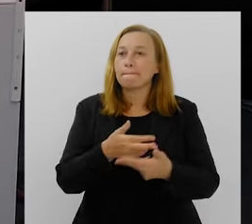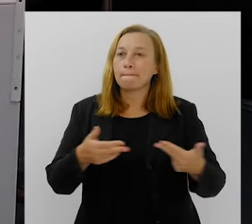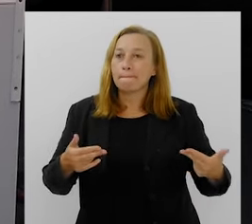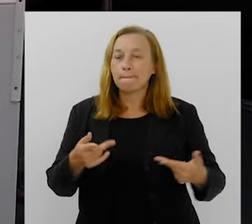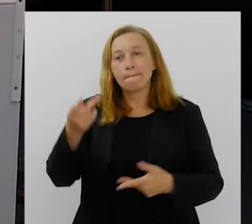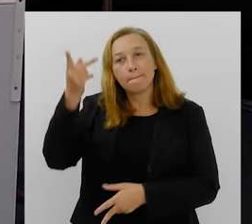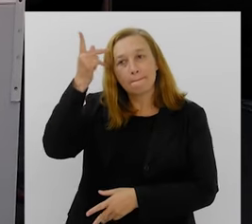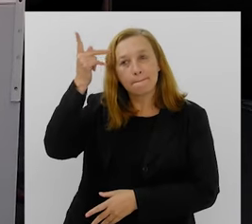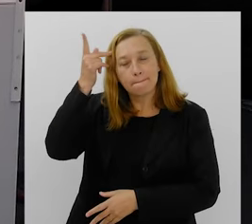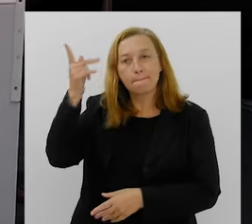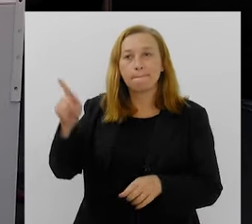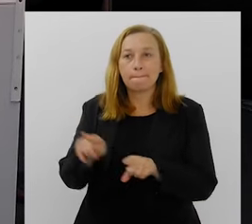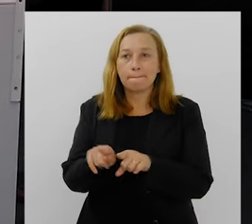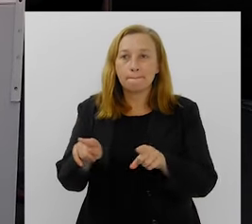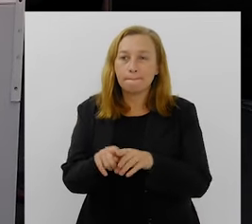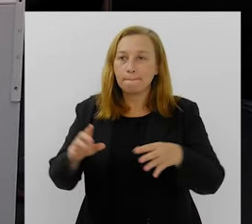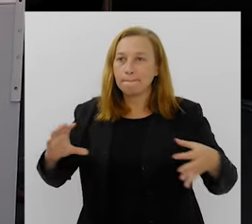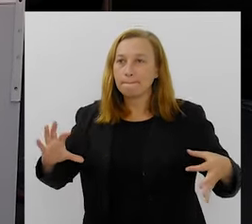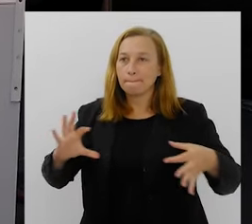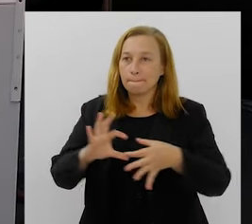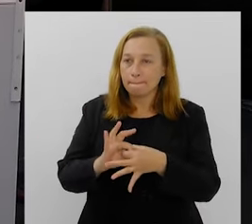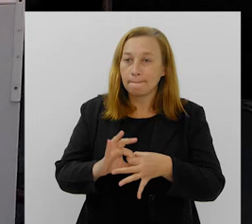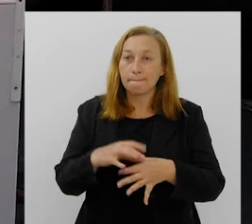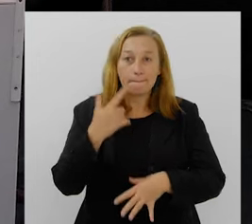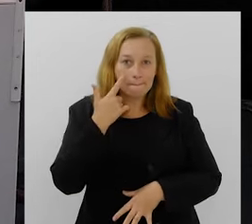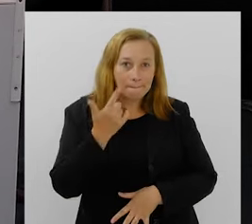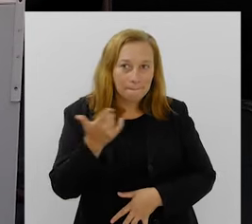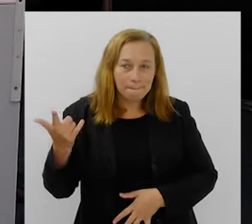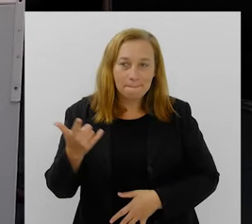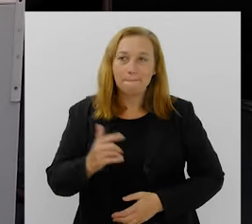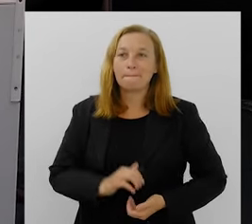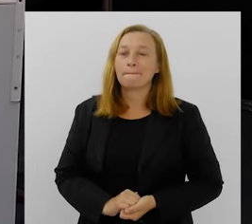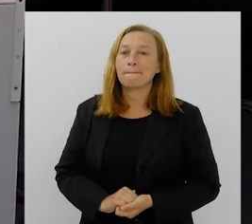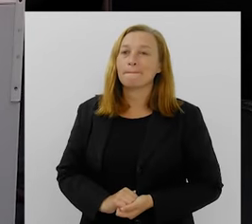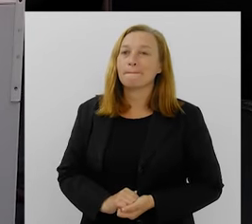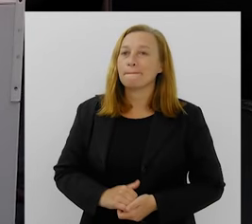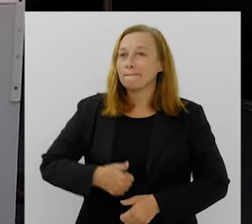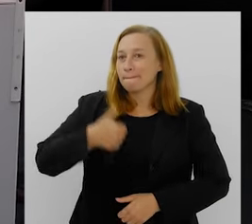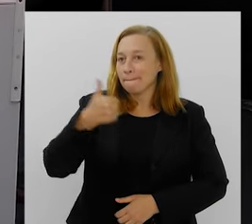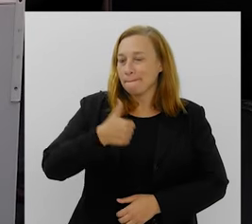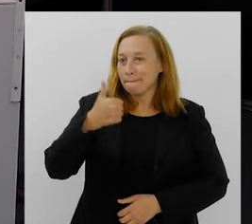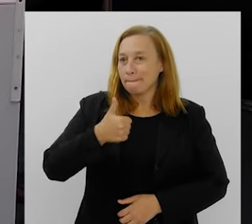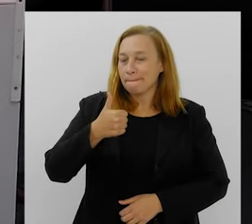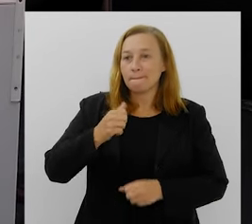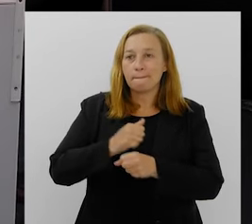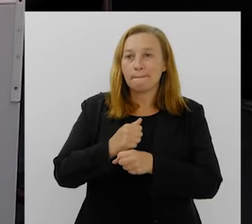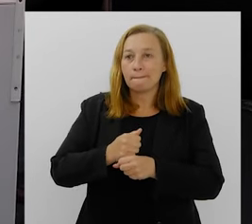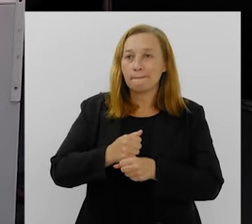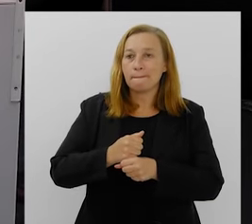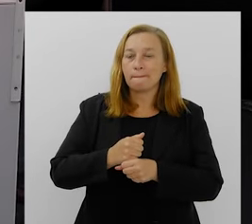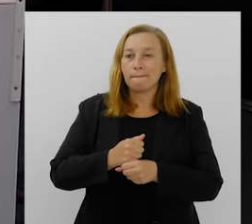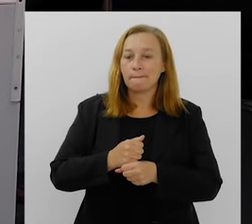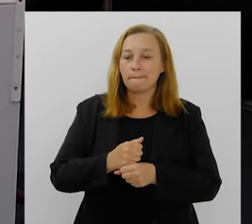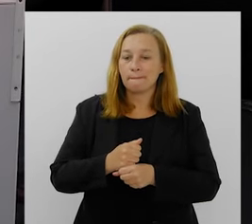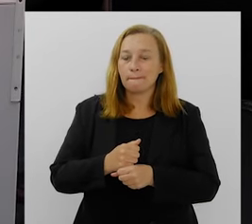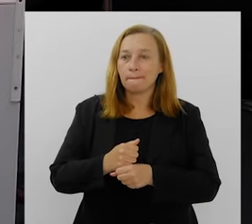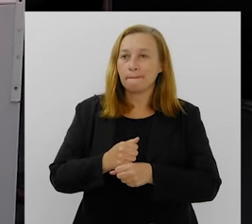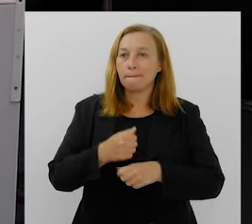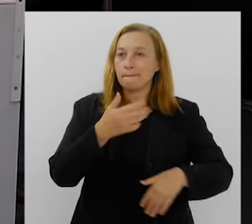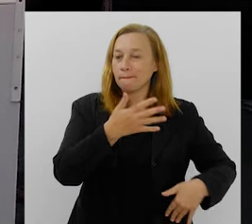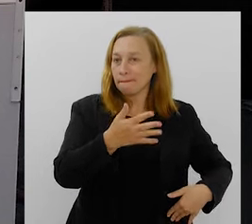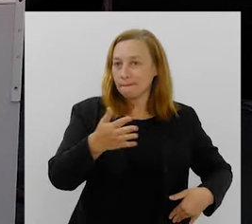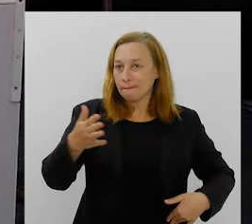coisa de São Paulo também para integrar. Nossa! Olha! E é meu primeiro ano como porta-bandeira. 98,